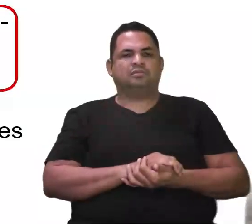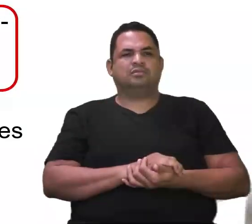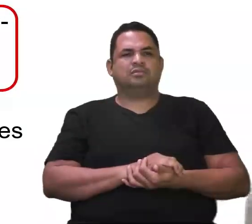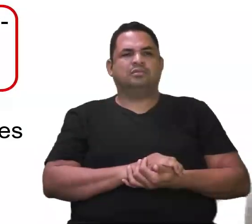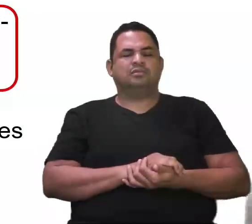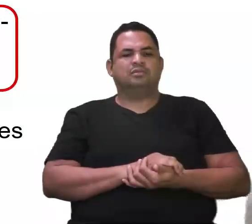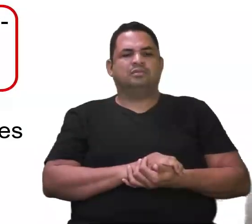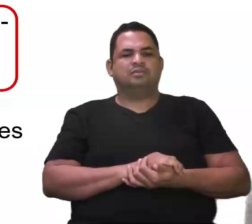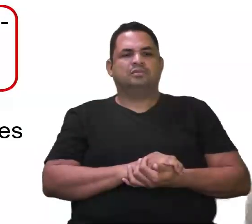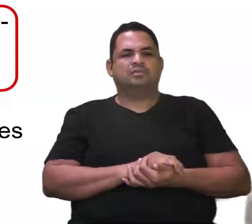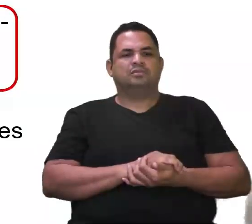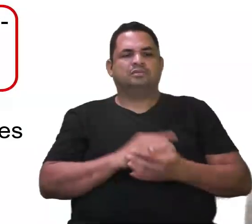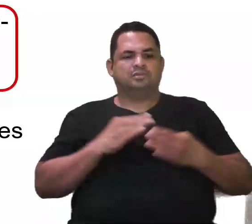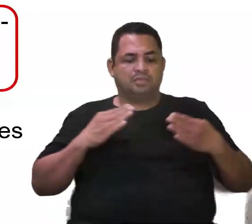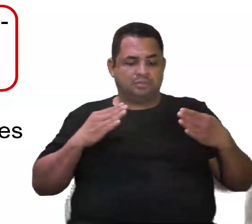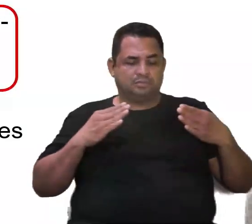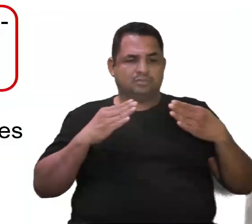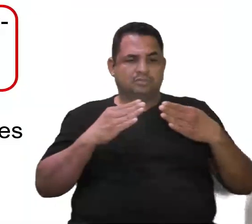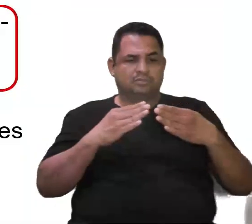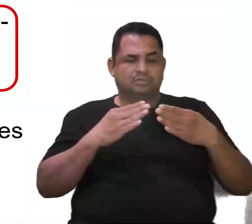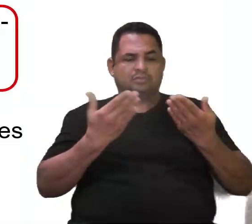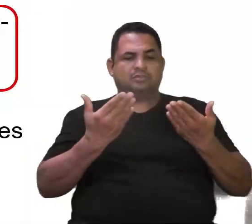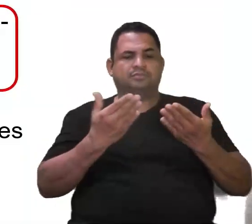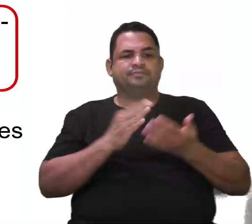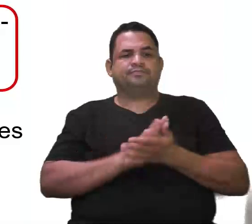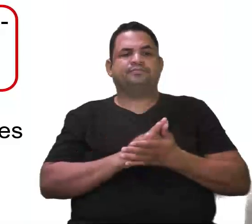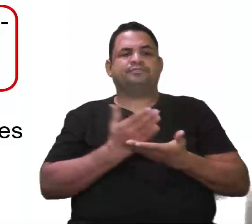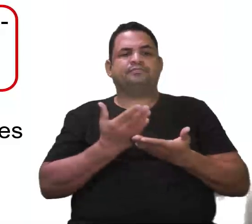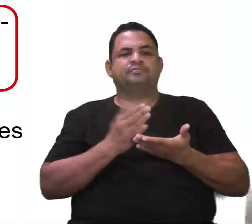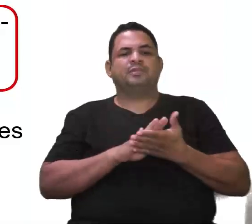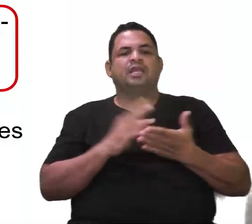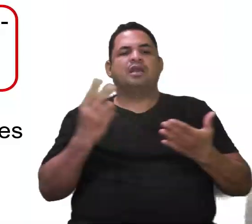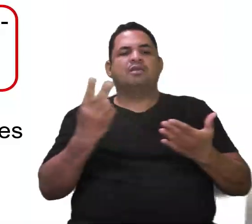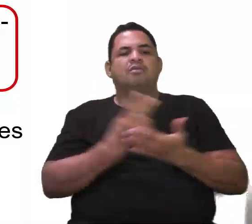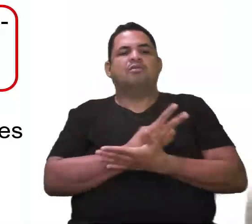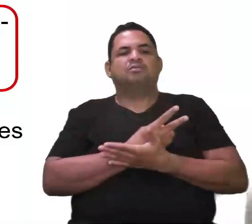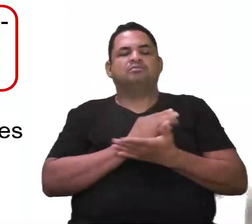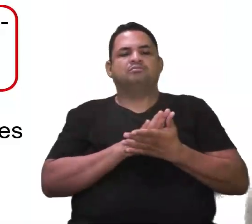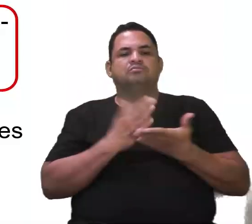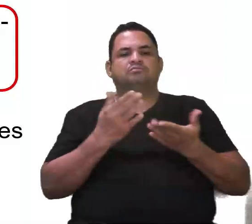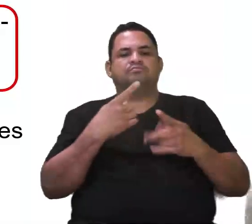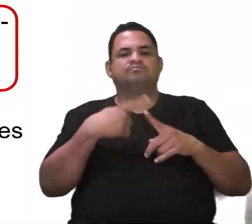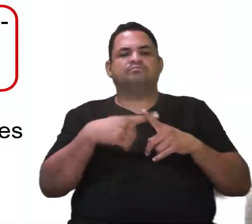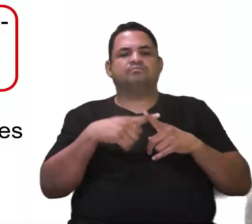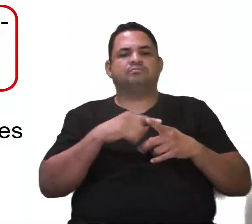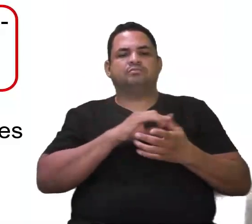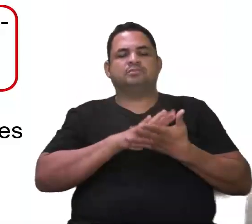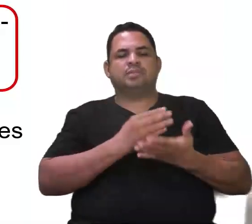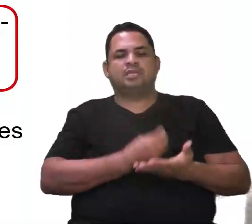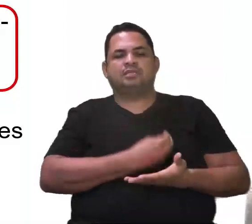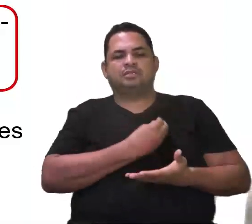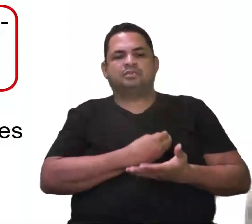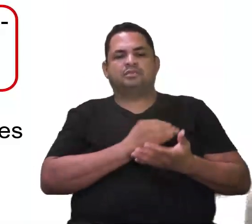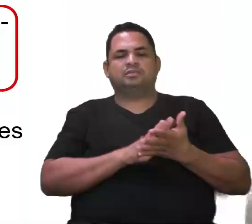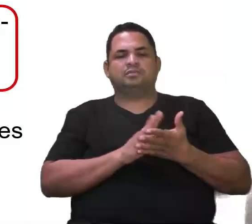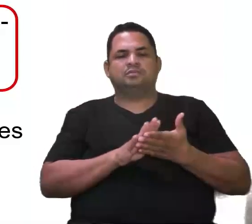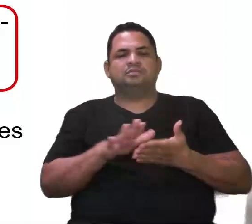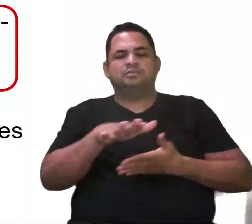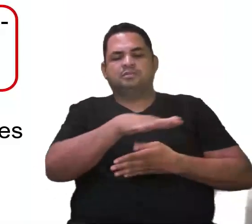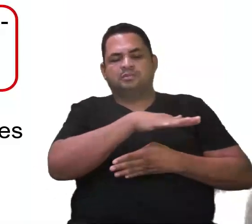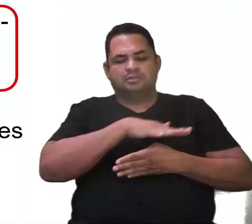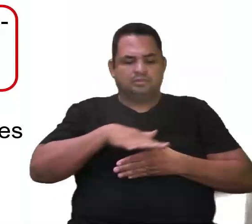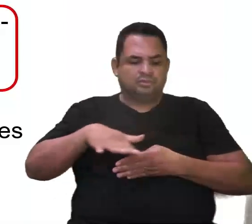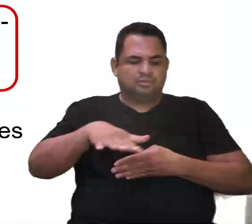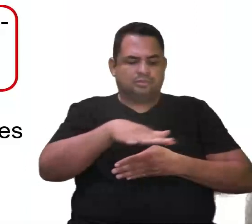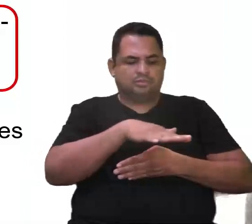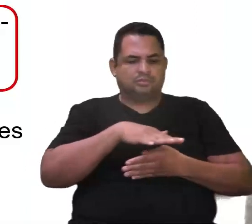Galera, então, a convergência, ela vai acontecer aquele afunilamento, porque esses organismos vão estar ocupando um